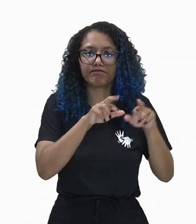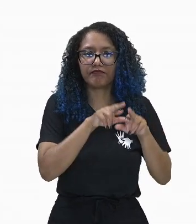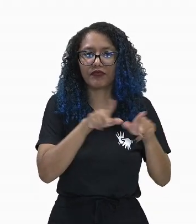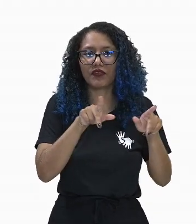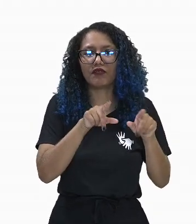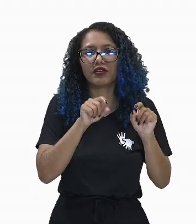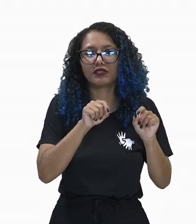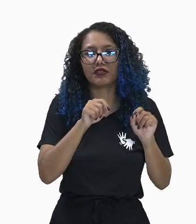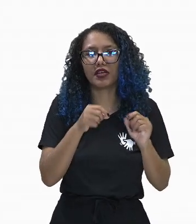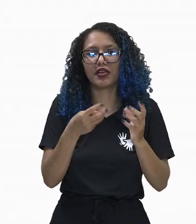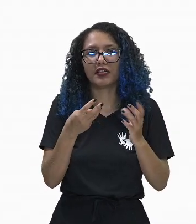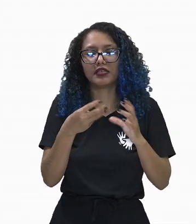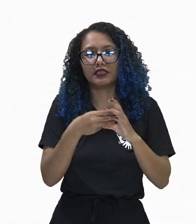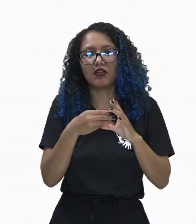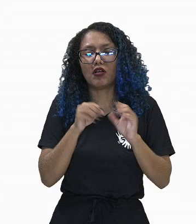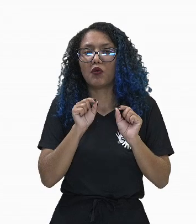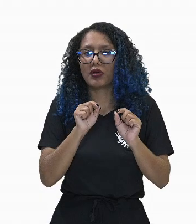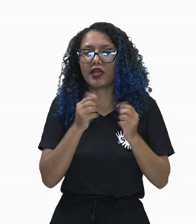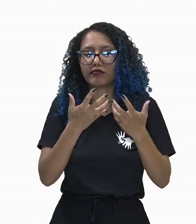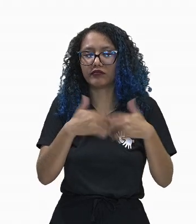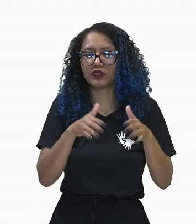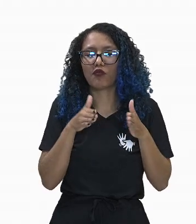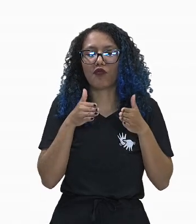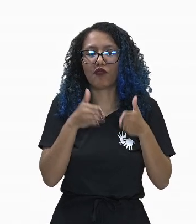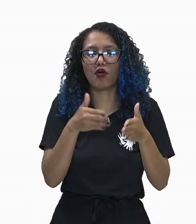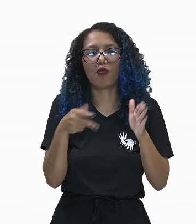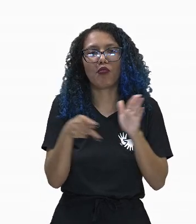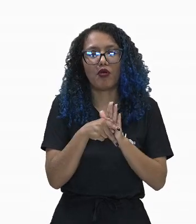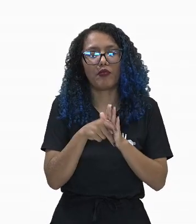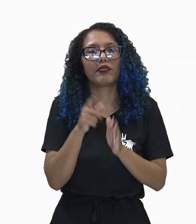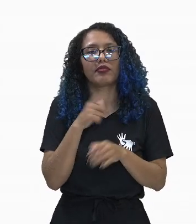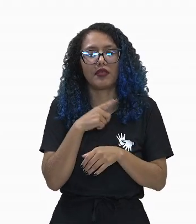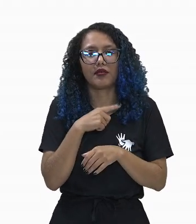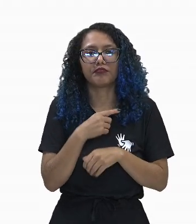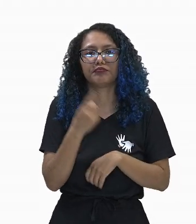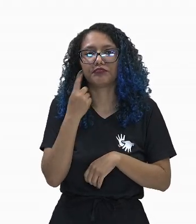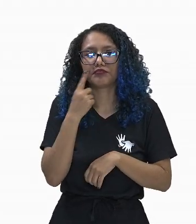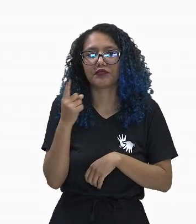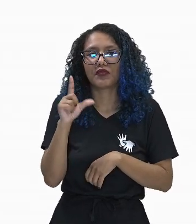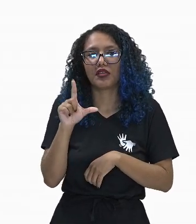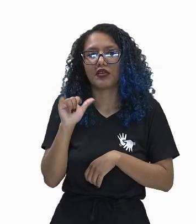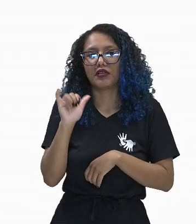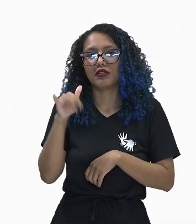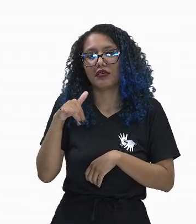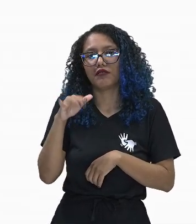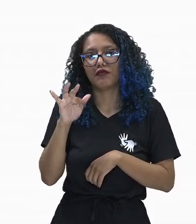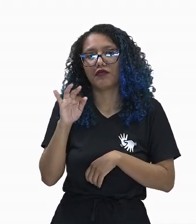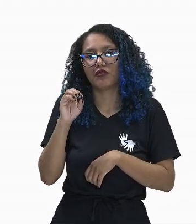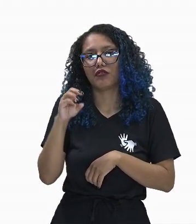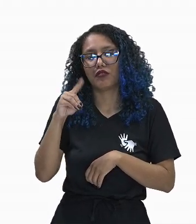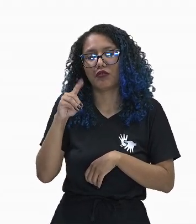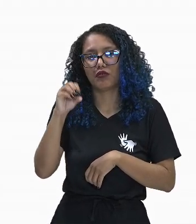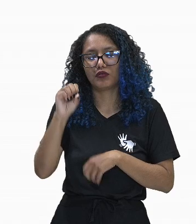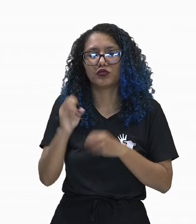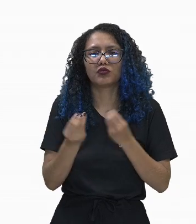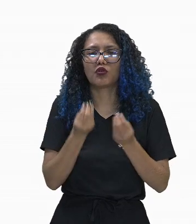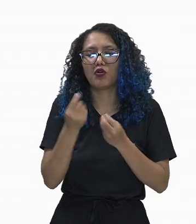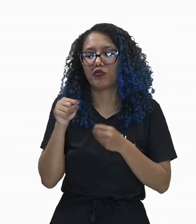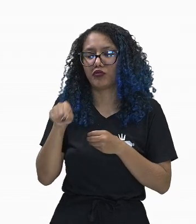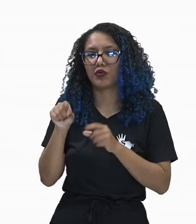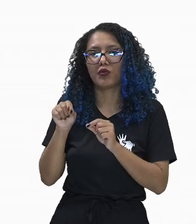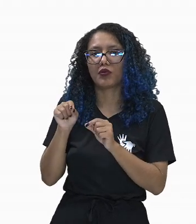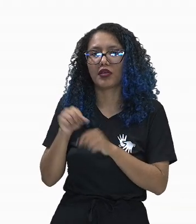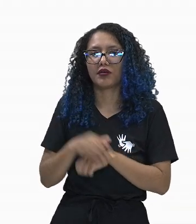diferenciam em células com funções específicas. E aí nós temos os linfonodos. No sistema linfático, filtram